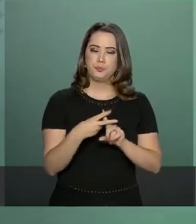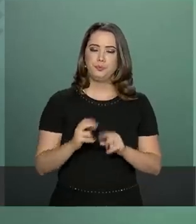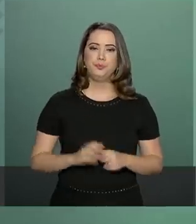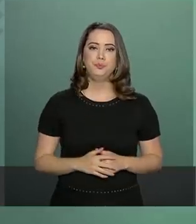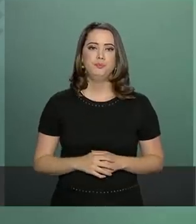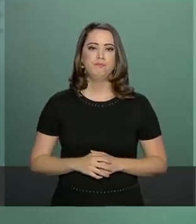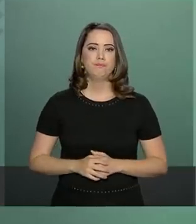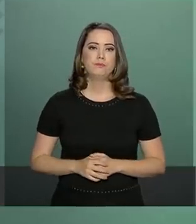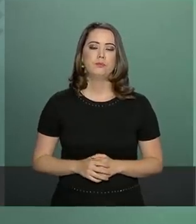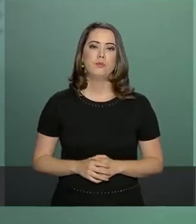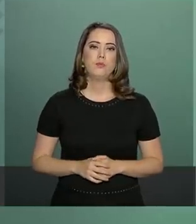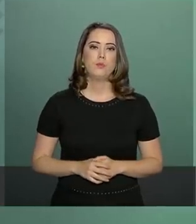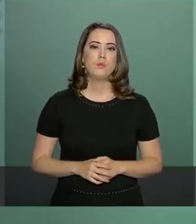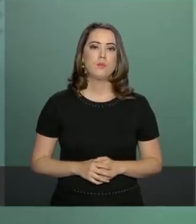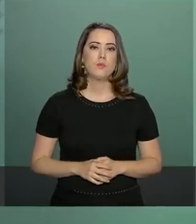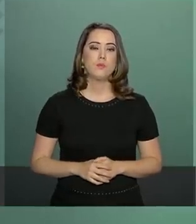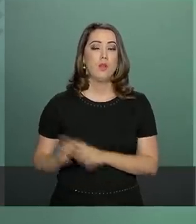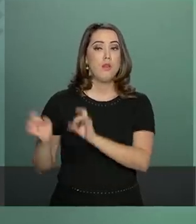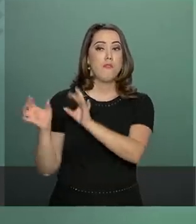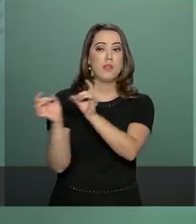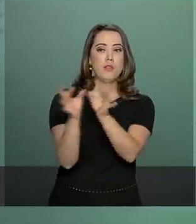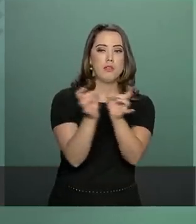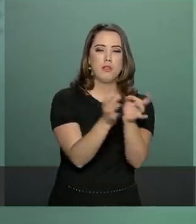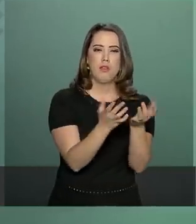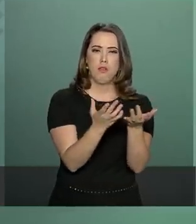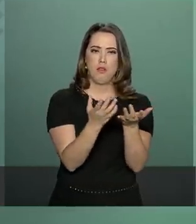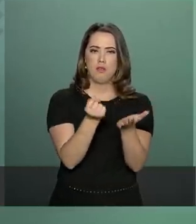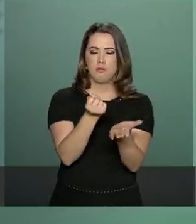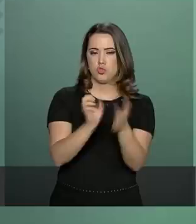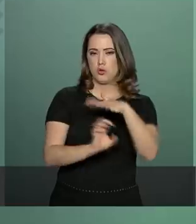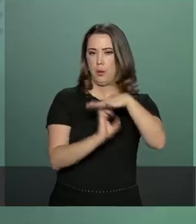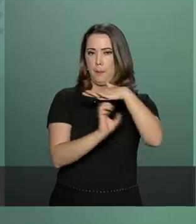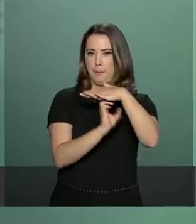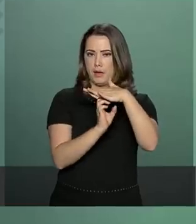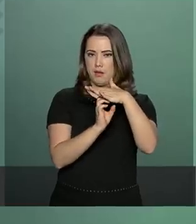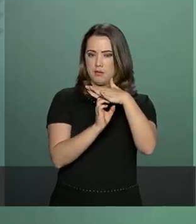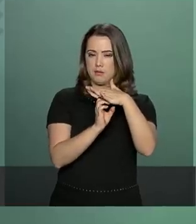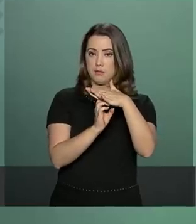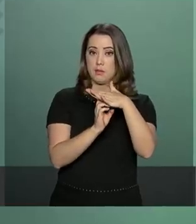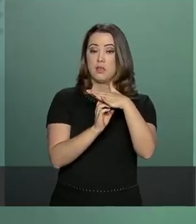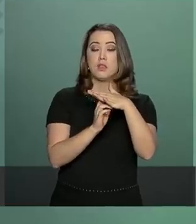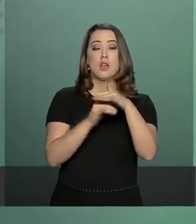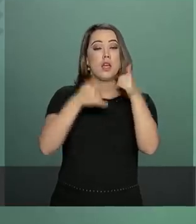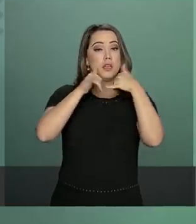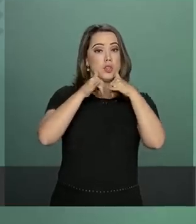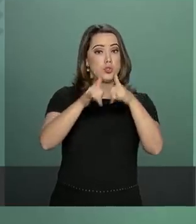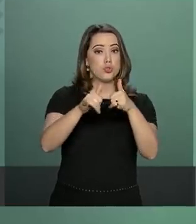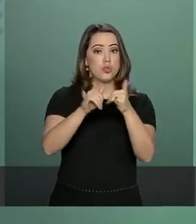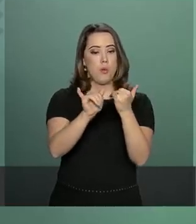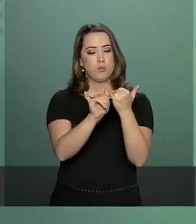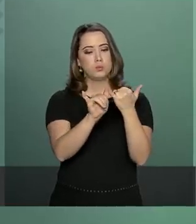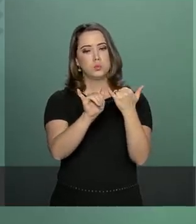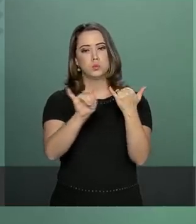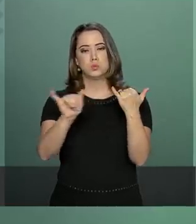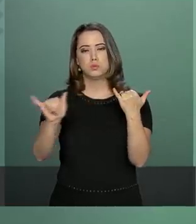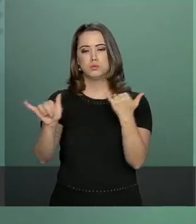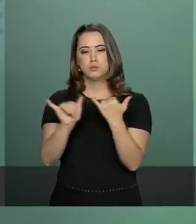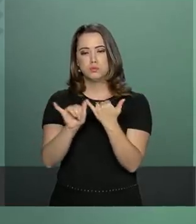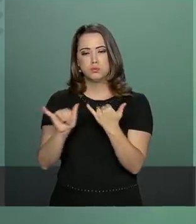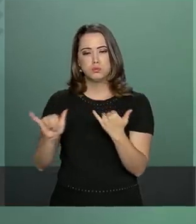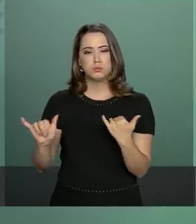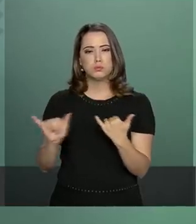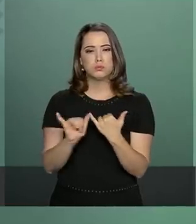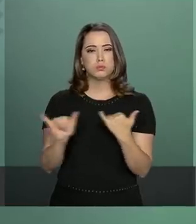Leilão de transmissão de energia elétrica. Acredito que os senhores estiveram aqui. Eu vou